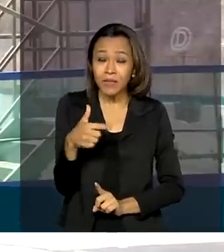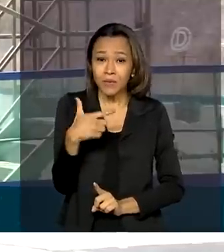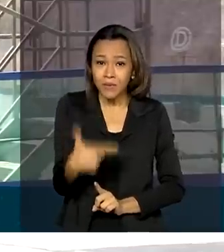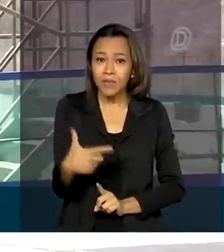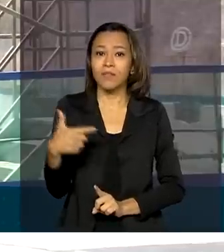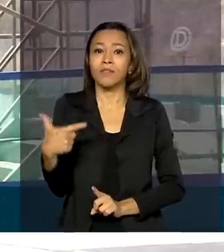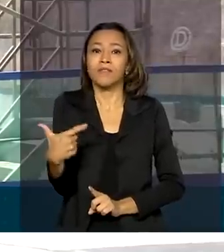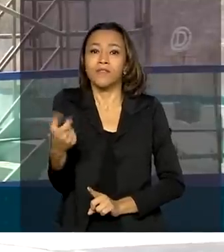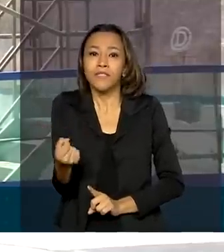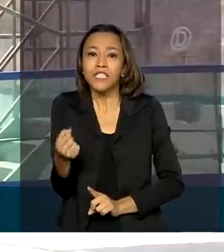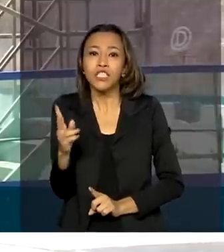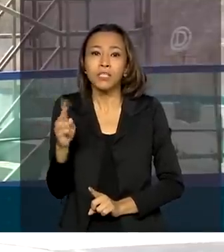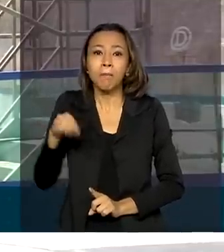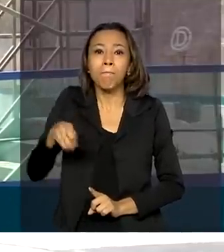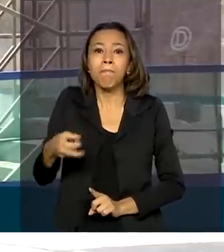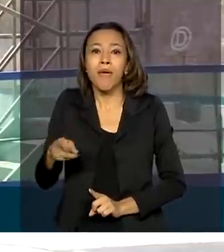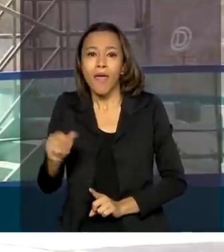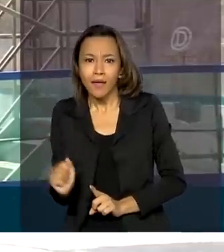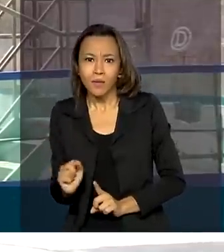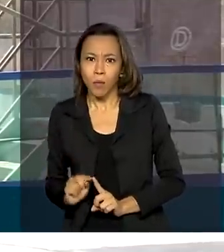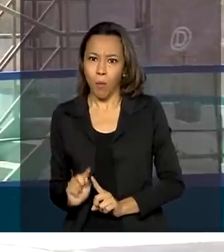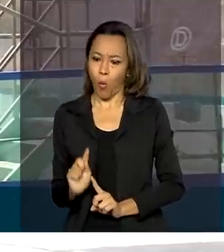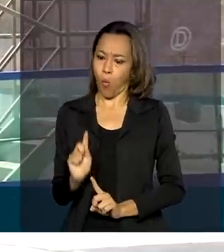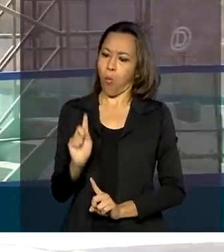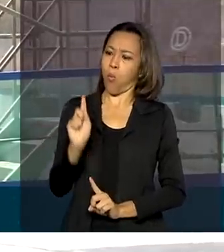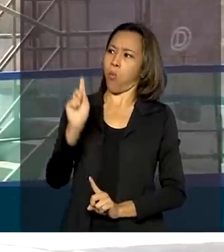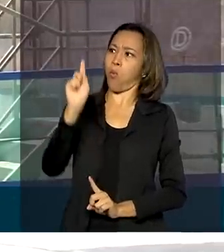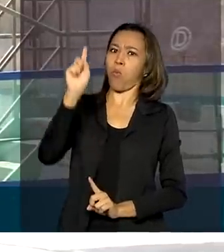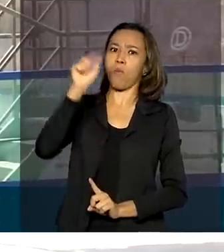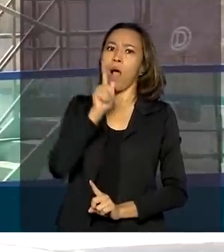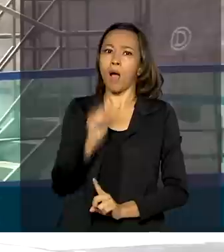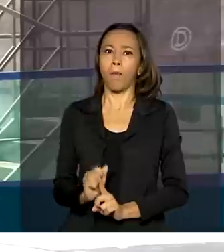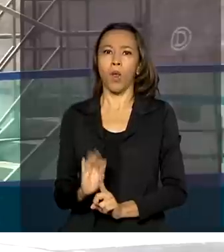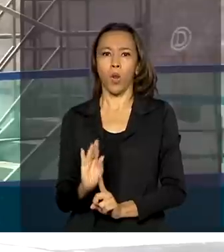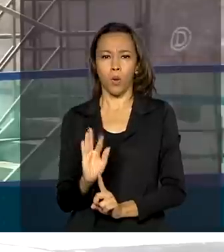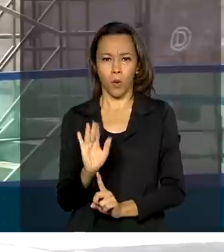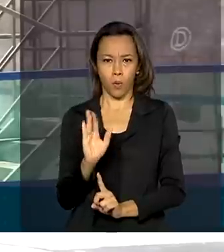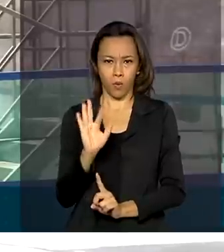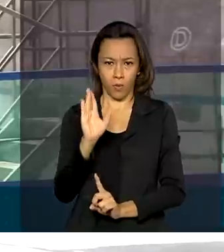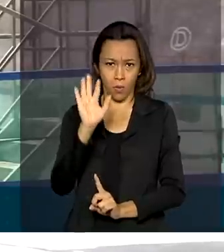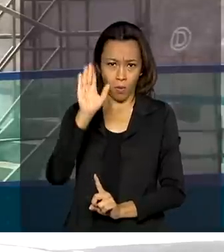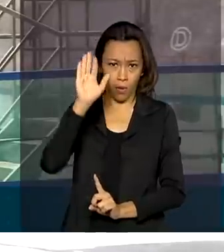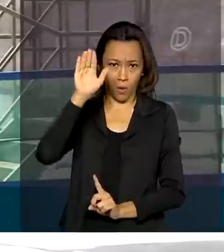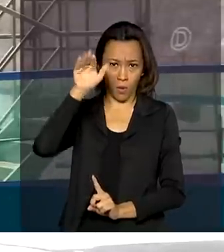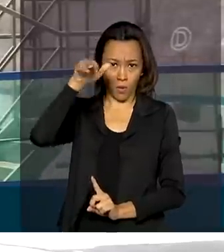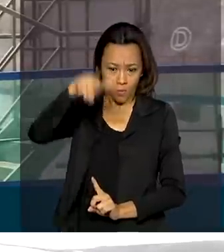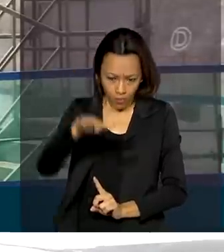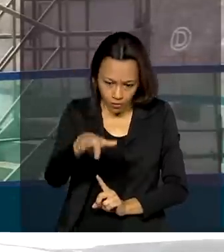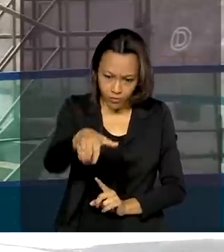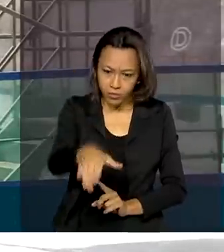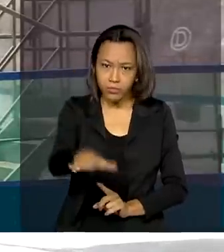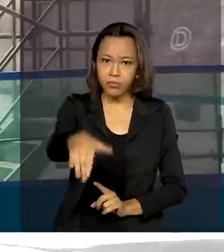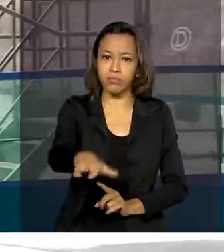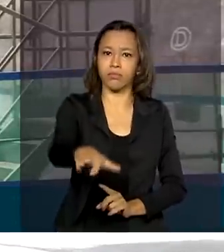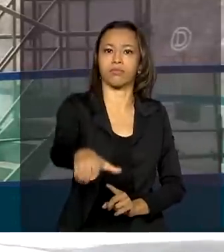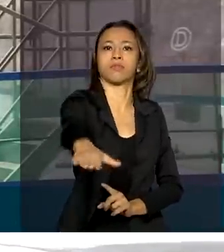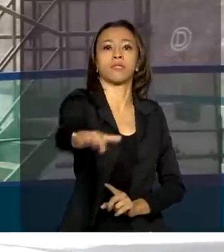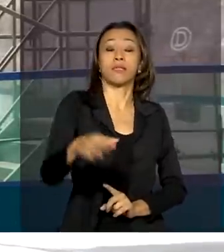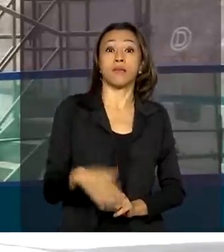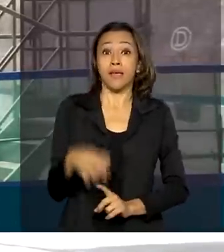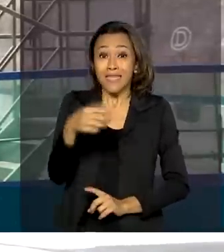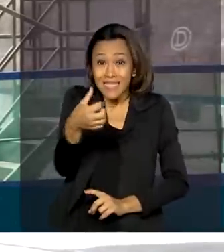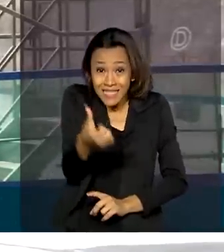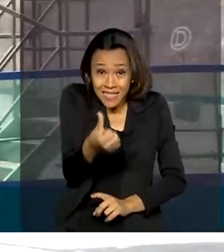andares. Quando a obra for concluída, em julho do ano que vem, mais de 2 milhões de pessoas de 68